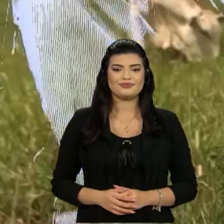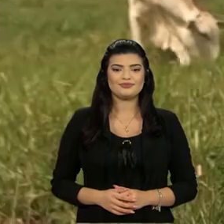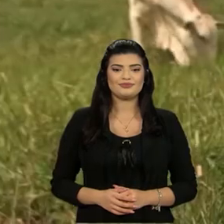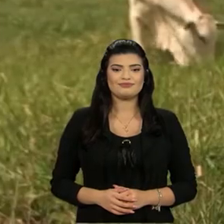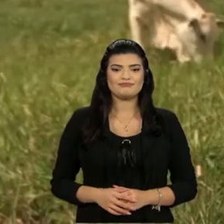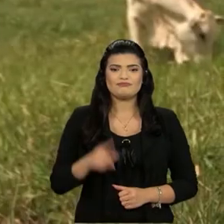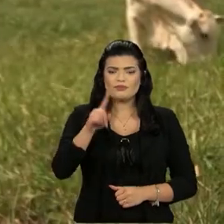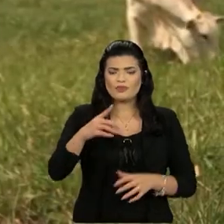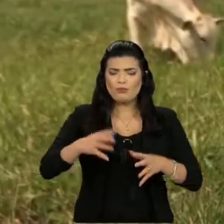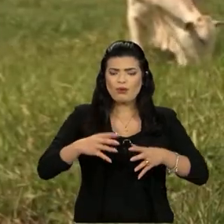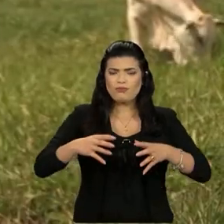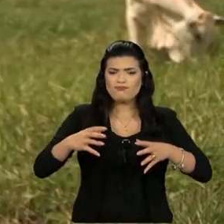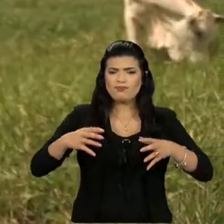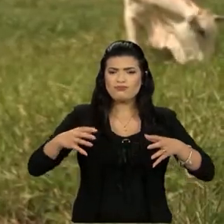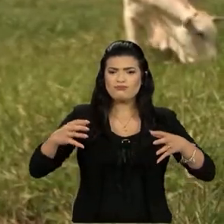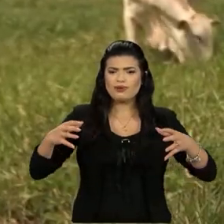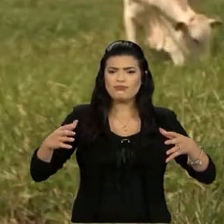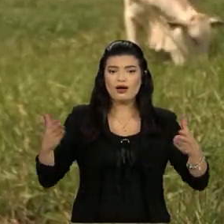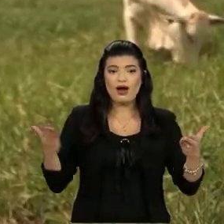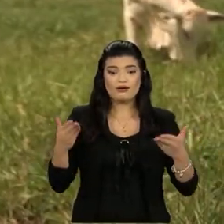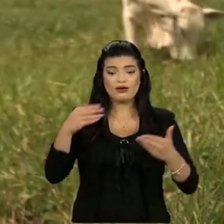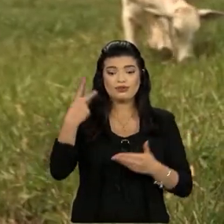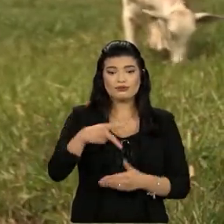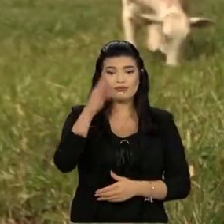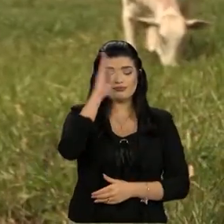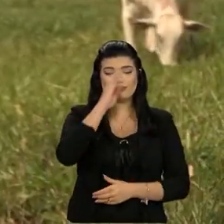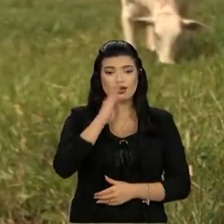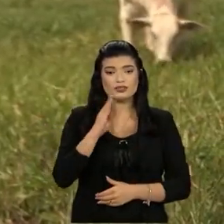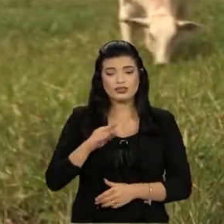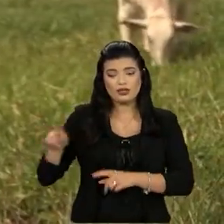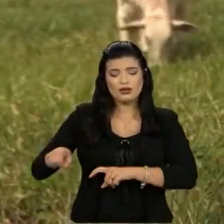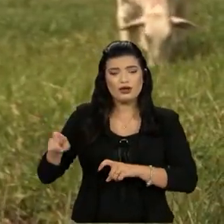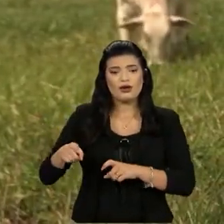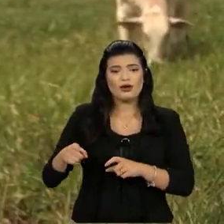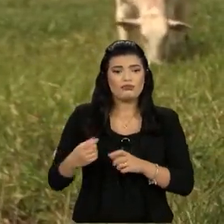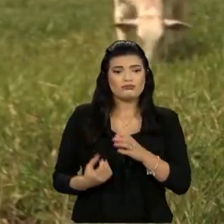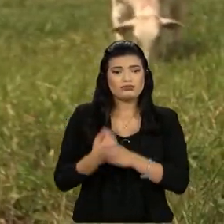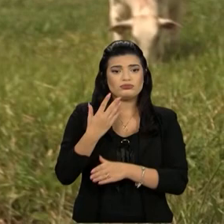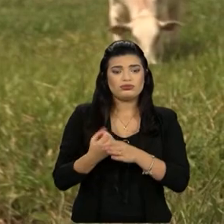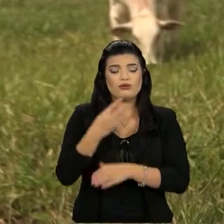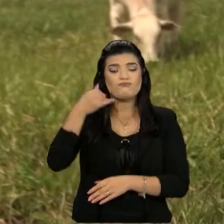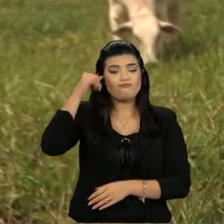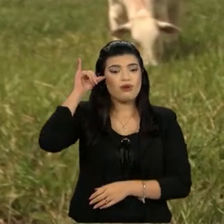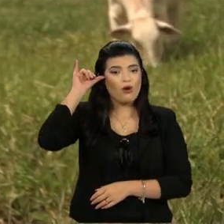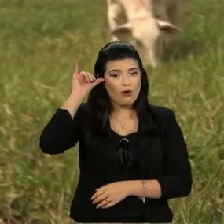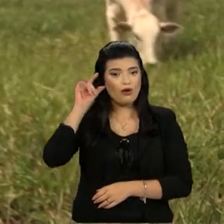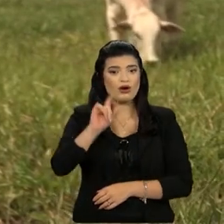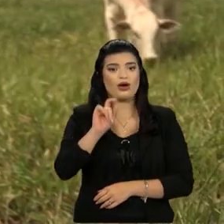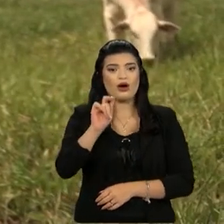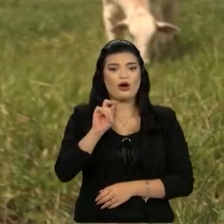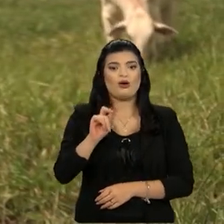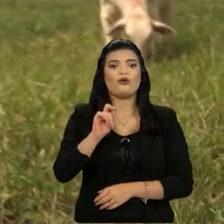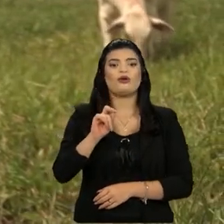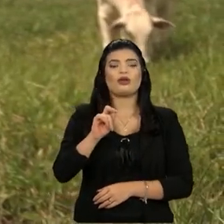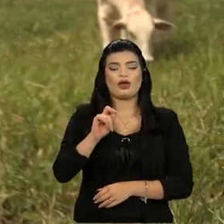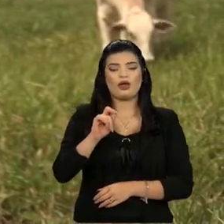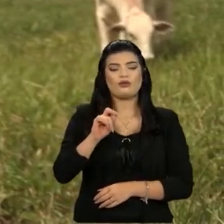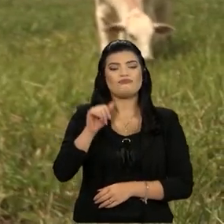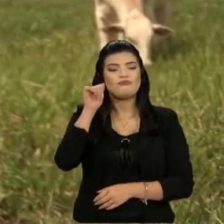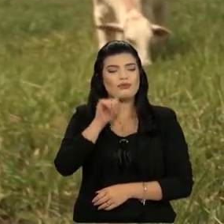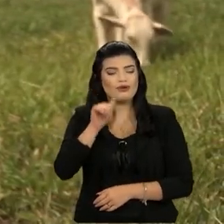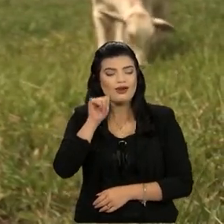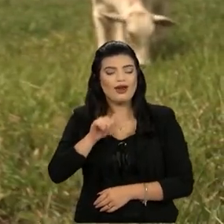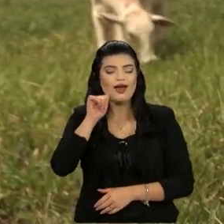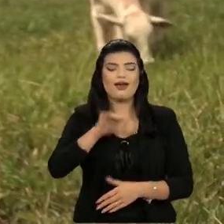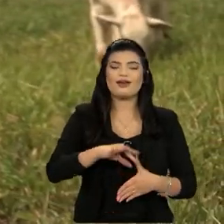Tem crescido muito no mercado brasileiro, na pecuária nacional, a produção de fêmeas com o intuito de produção de carne, a terminação de